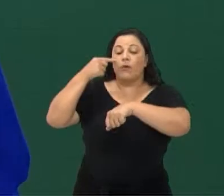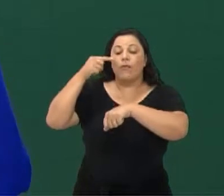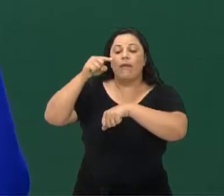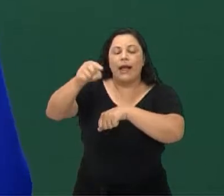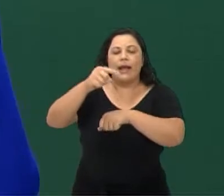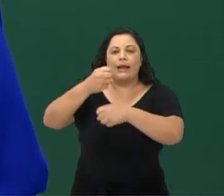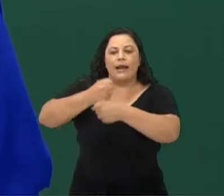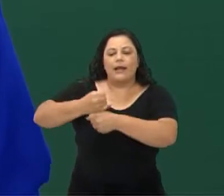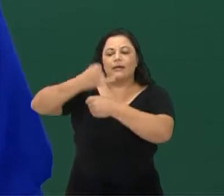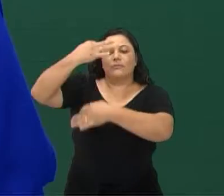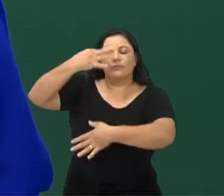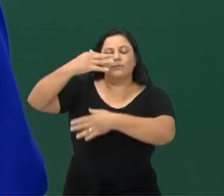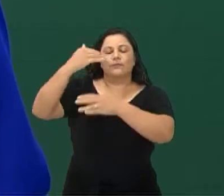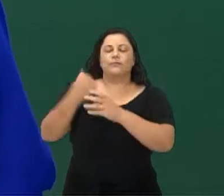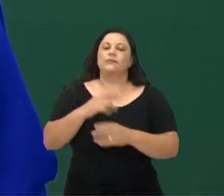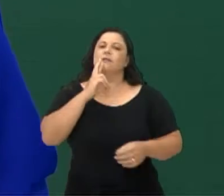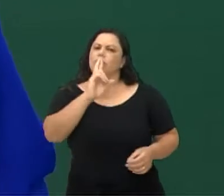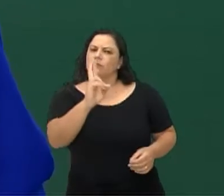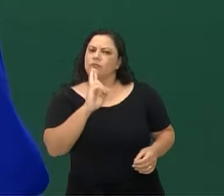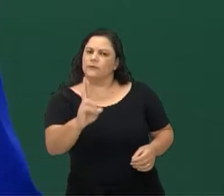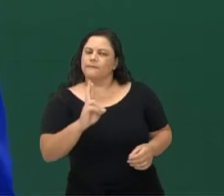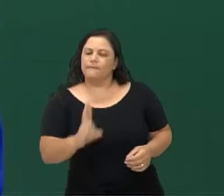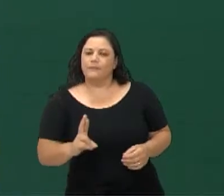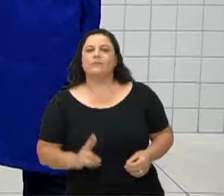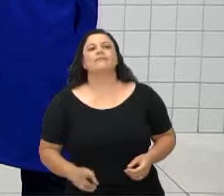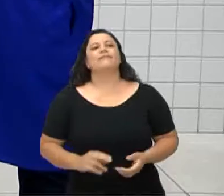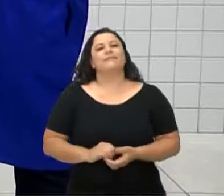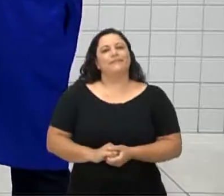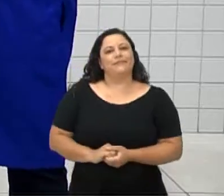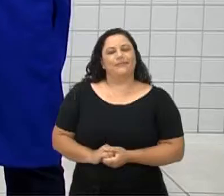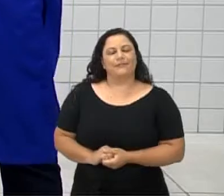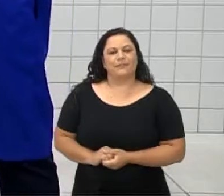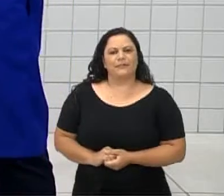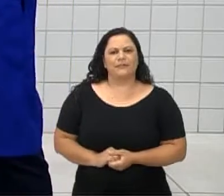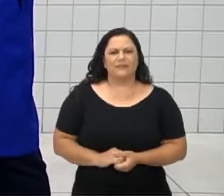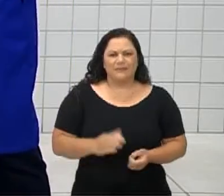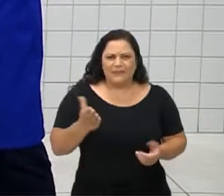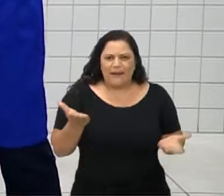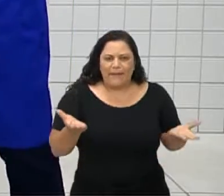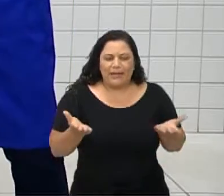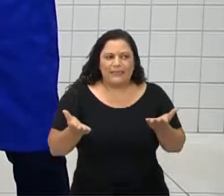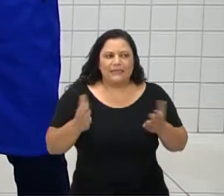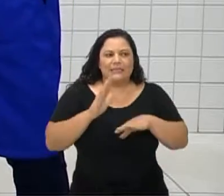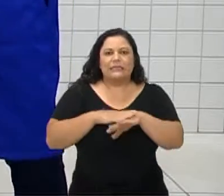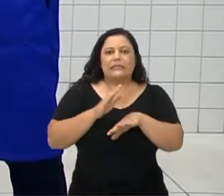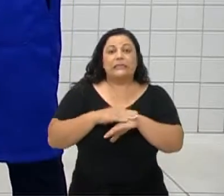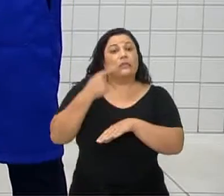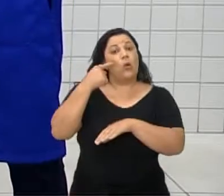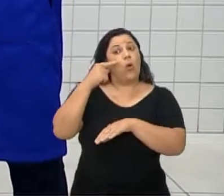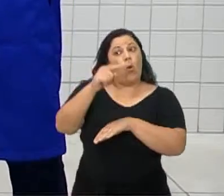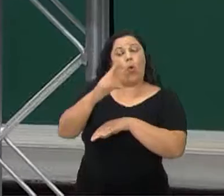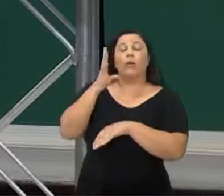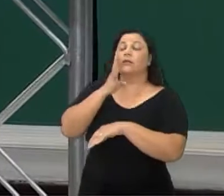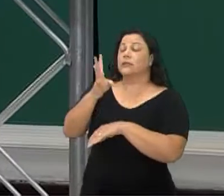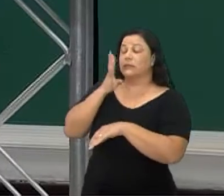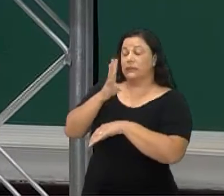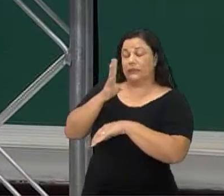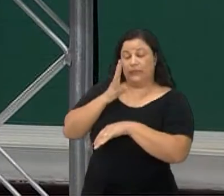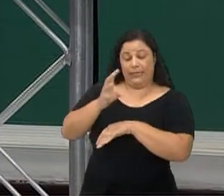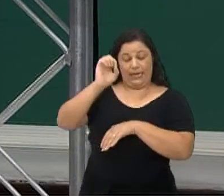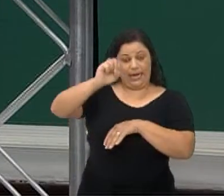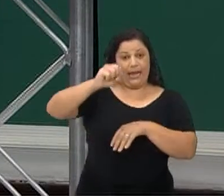lá no chat e responda o nosso quiz, tá bom? Mais alguma coisa, Vânia? Olha só que bacana. A